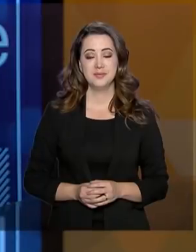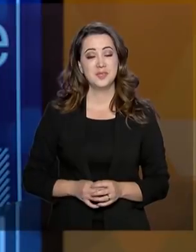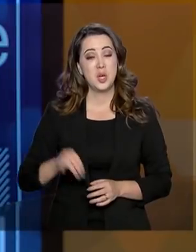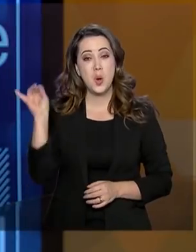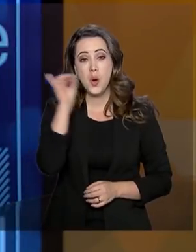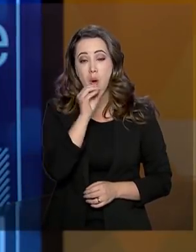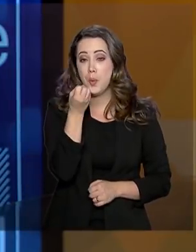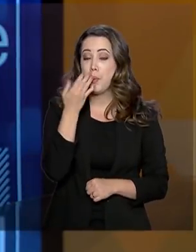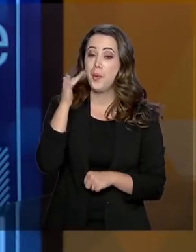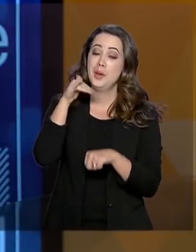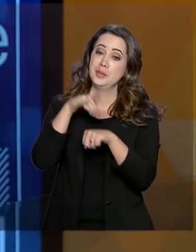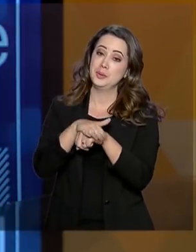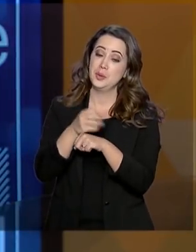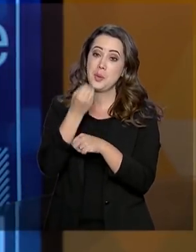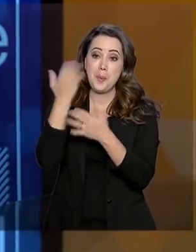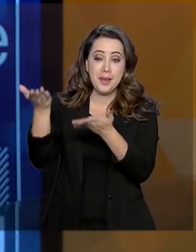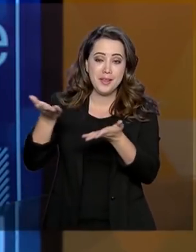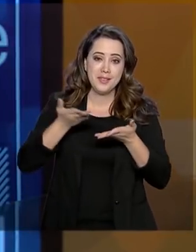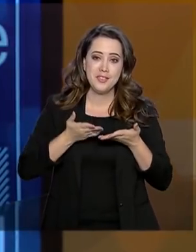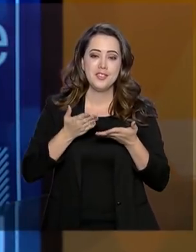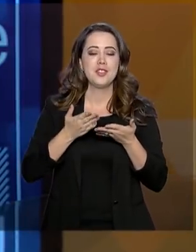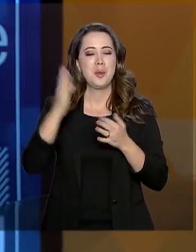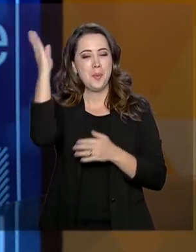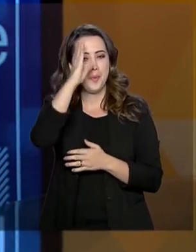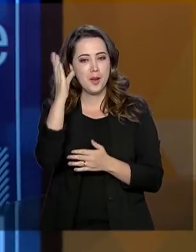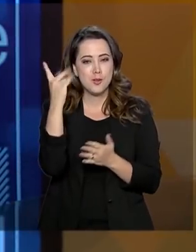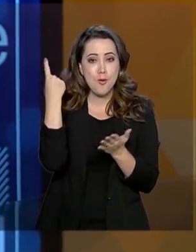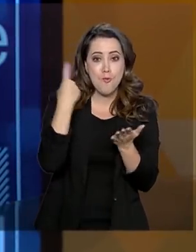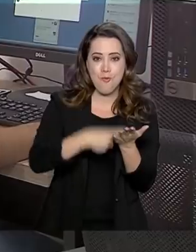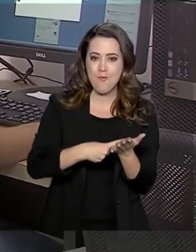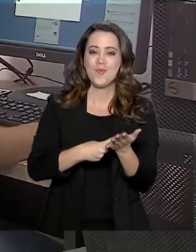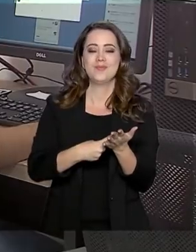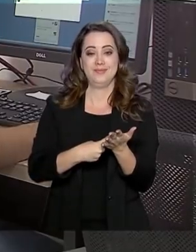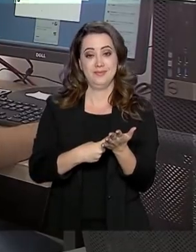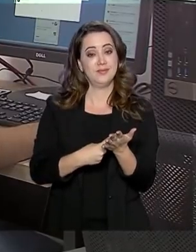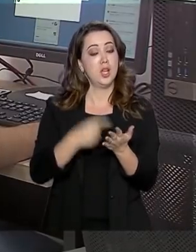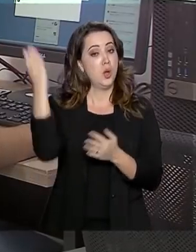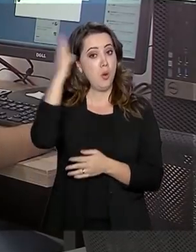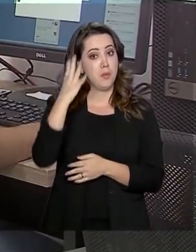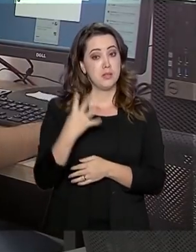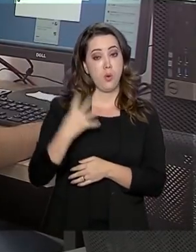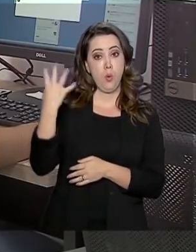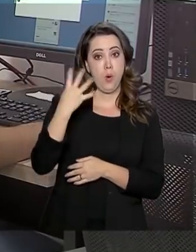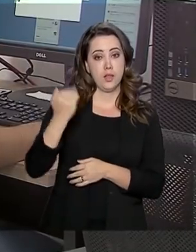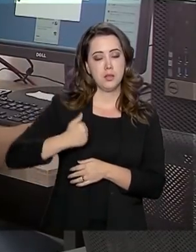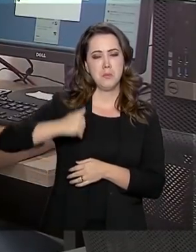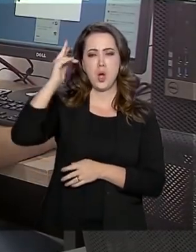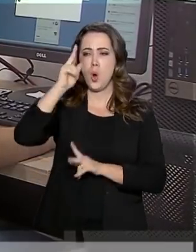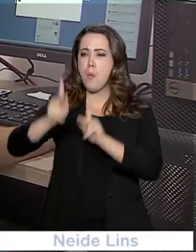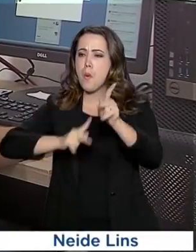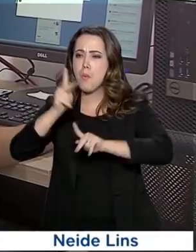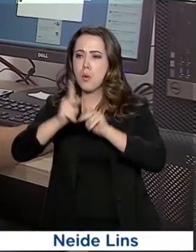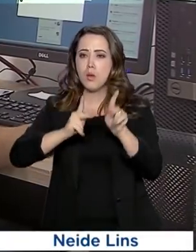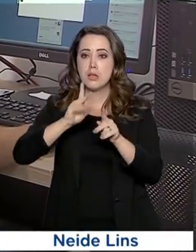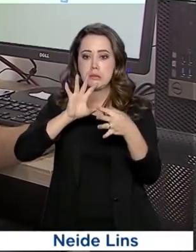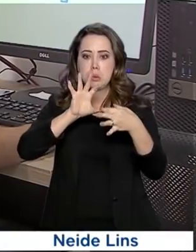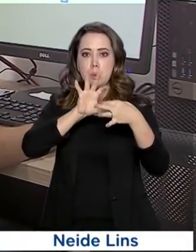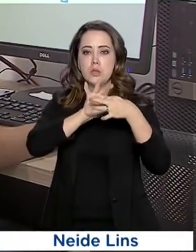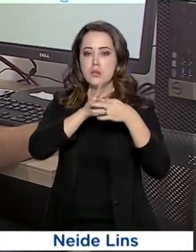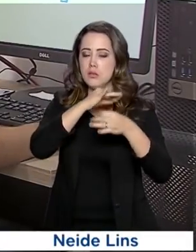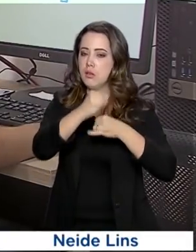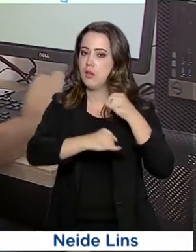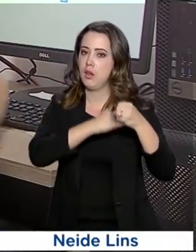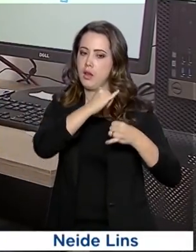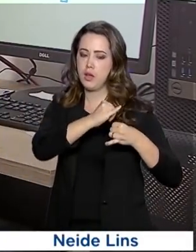Olá, boa noite e seja bem-vindo ao Brasil em Pauta. O Brasil tem a quarta maior população conectada do mundo.